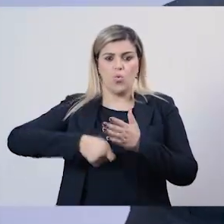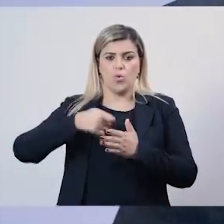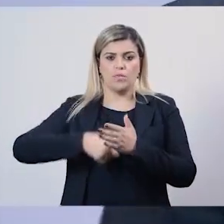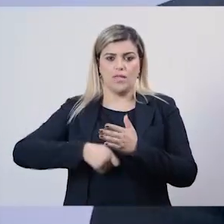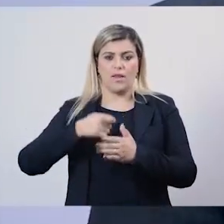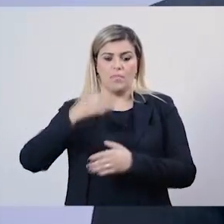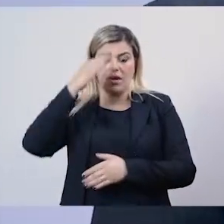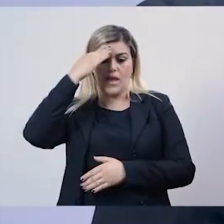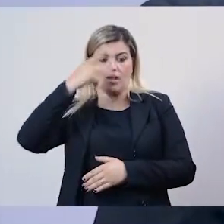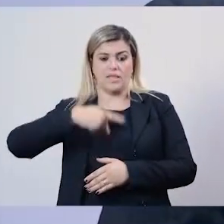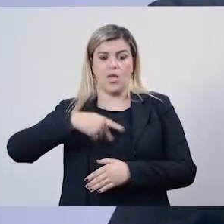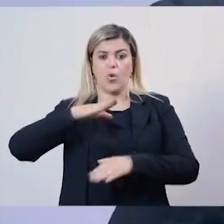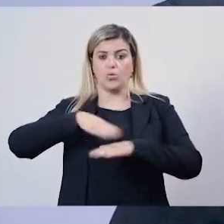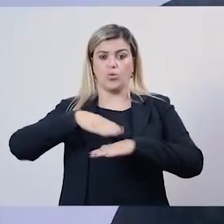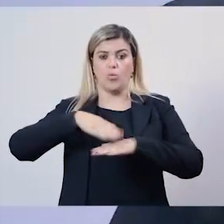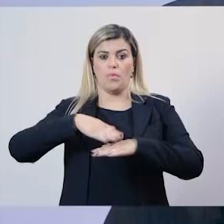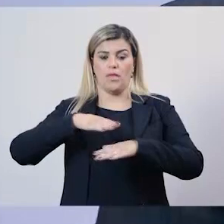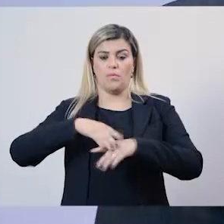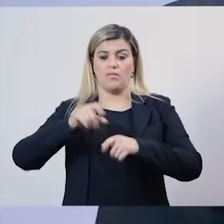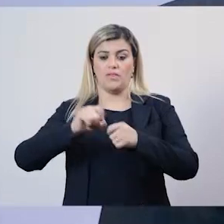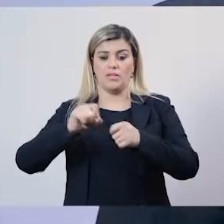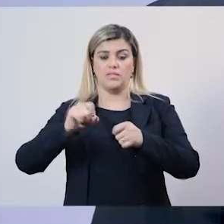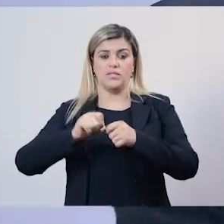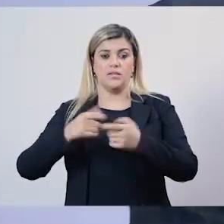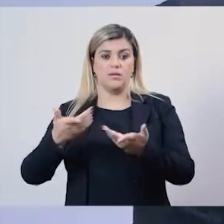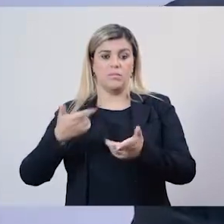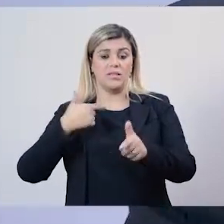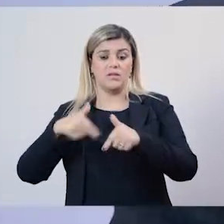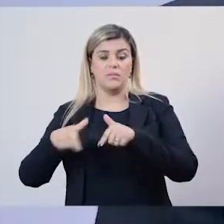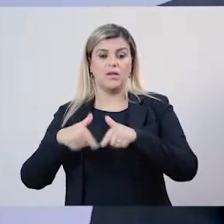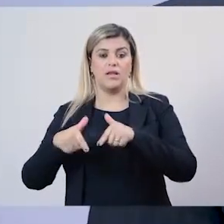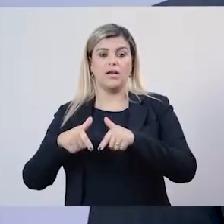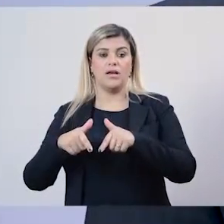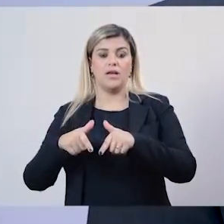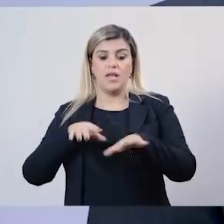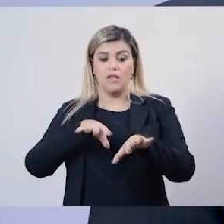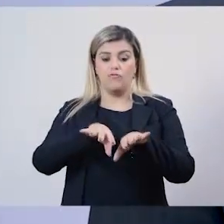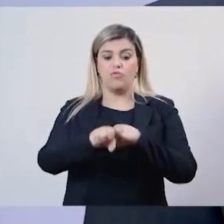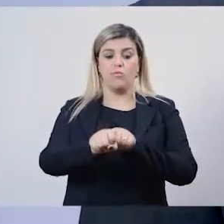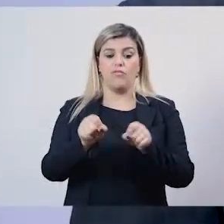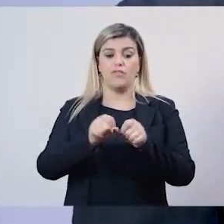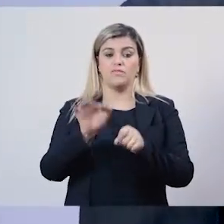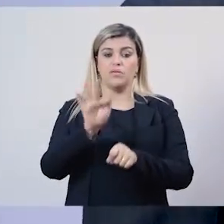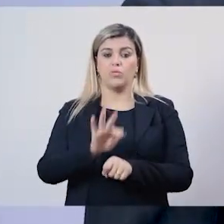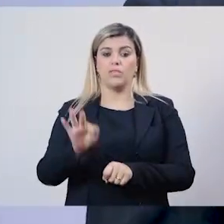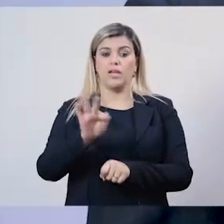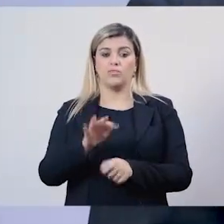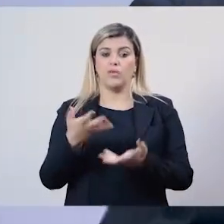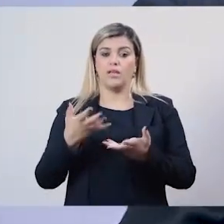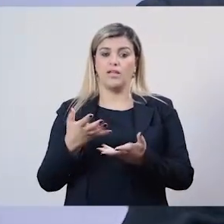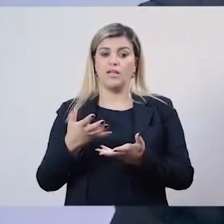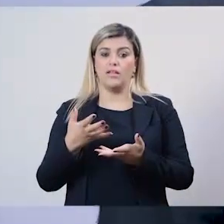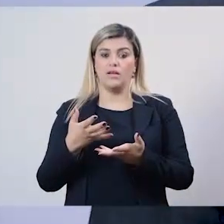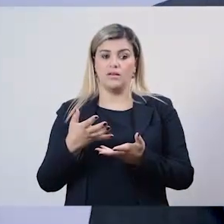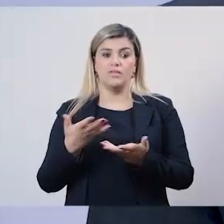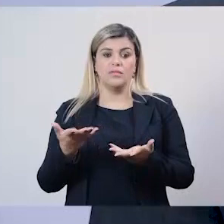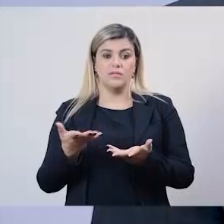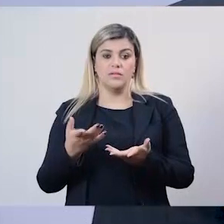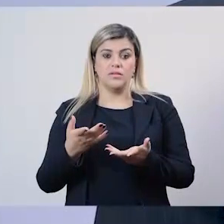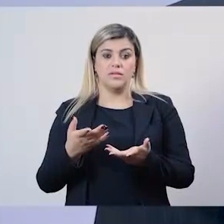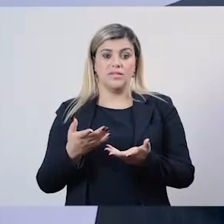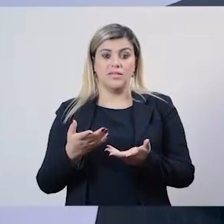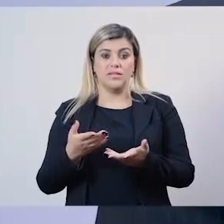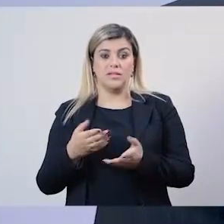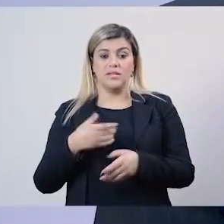exercer a sua profissão. Ele investiu, ele formou, ele cria a sua autonomia. E no mercado de trabalho